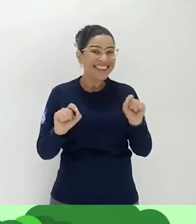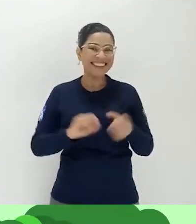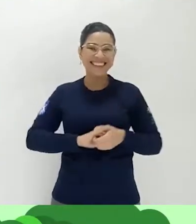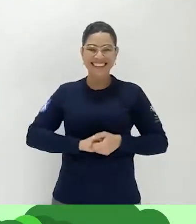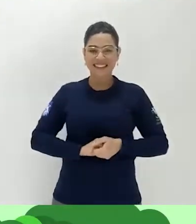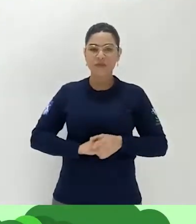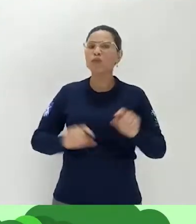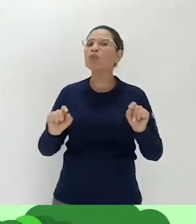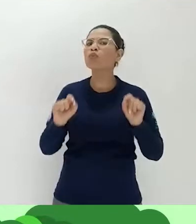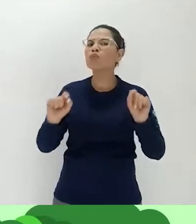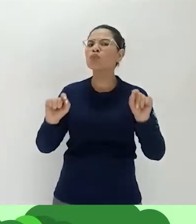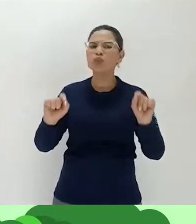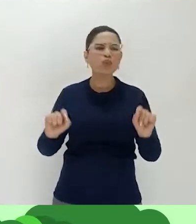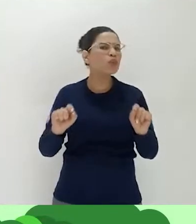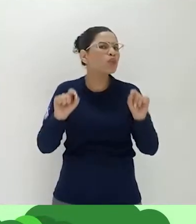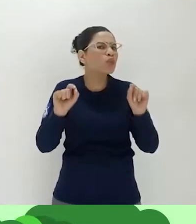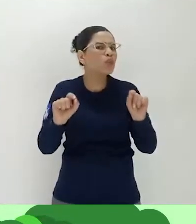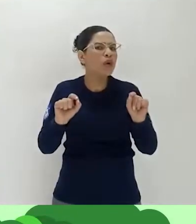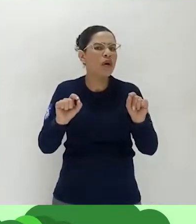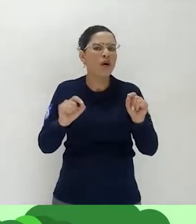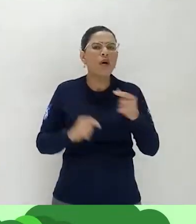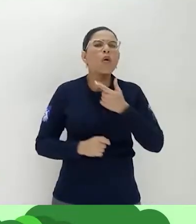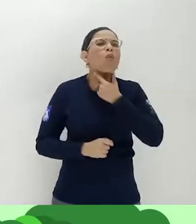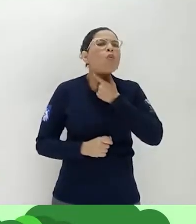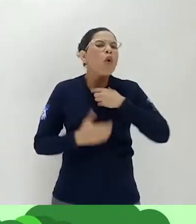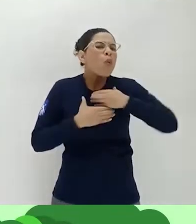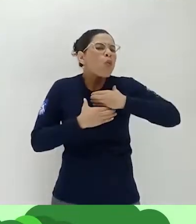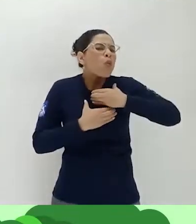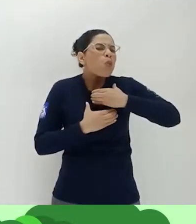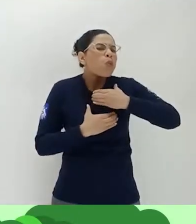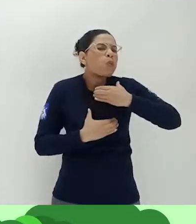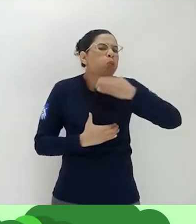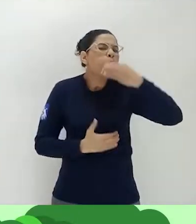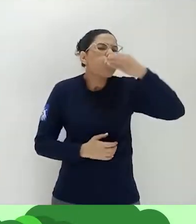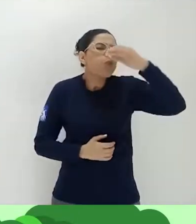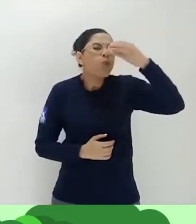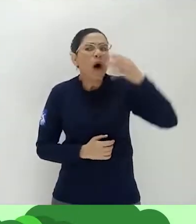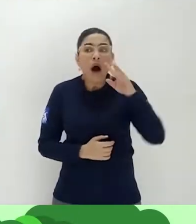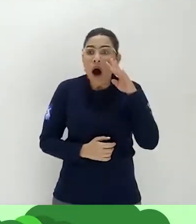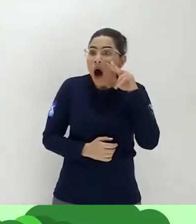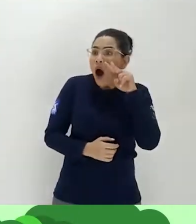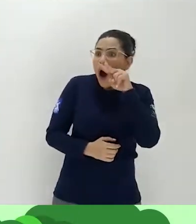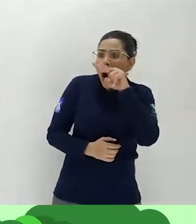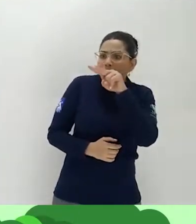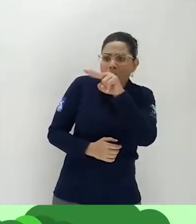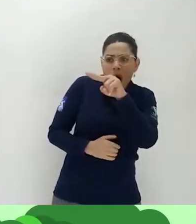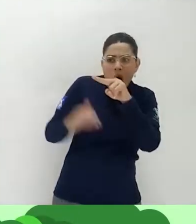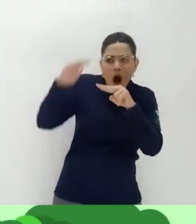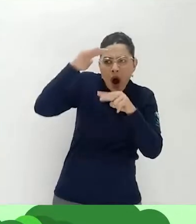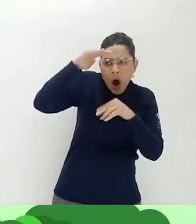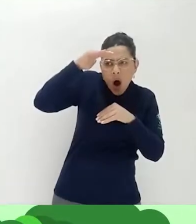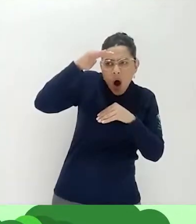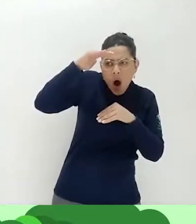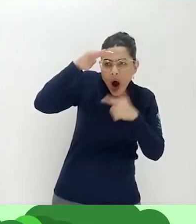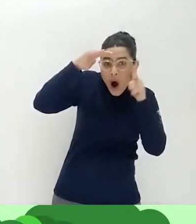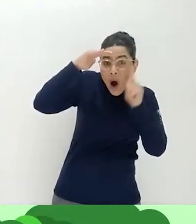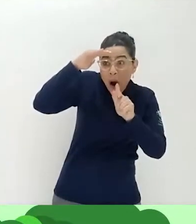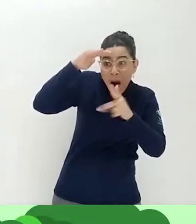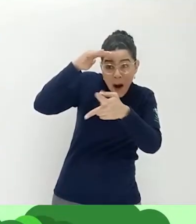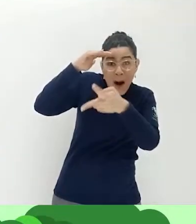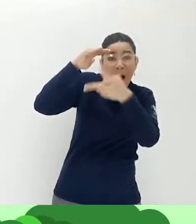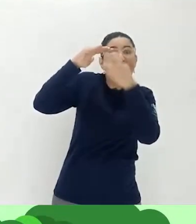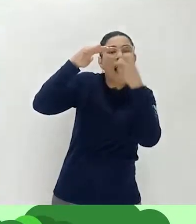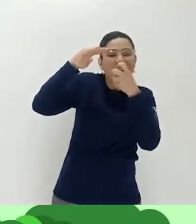O que é o que é? O seu longo pescoço, desde muito longe, você verá. O animal mais alto